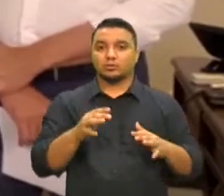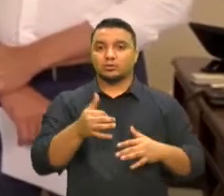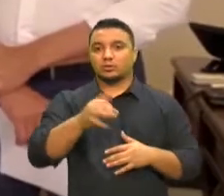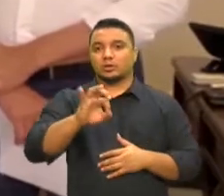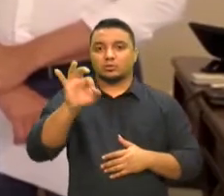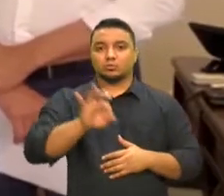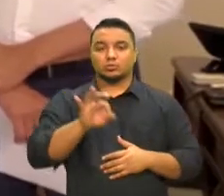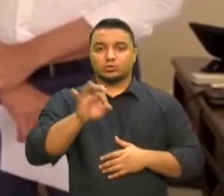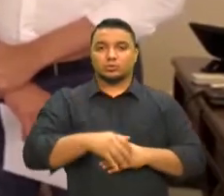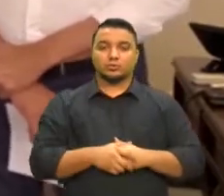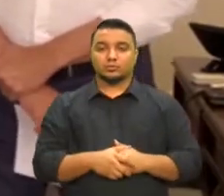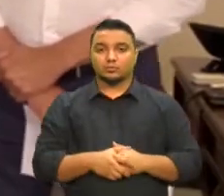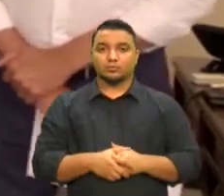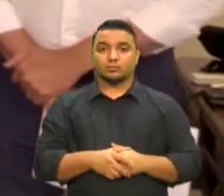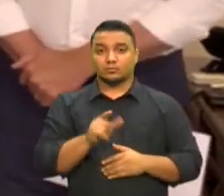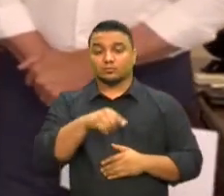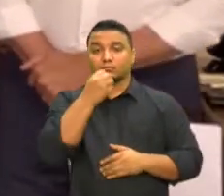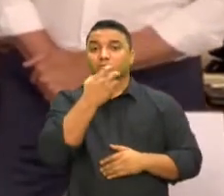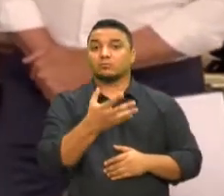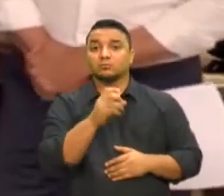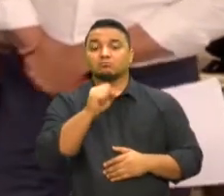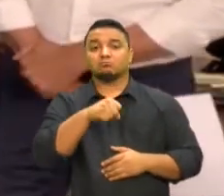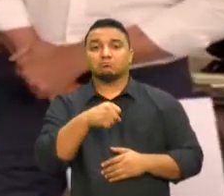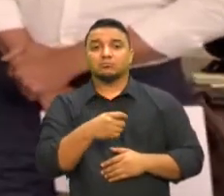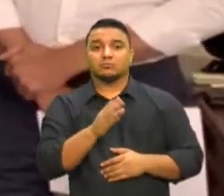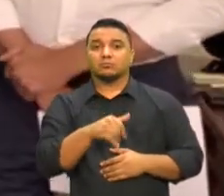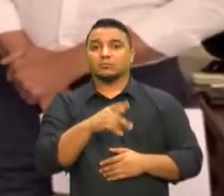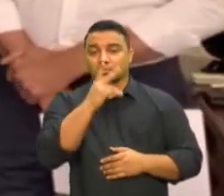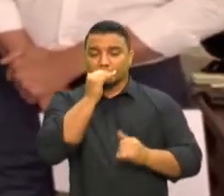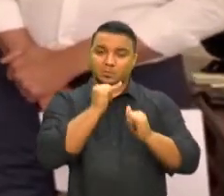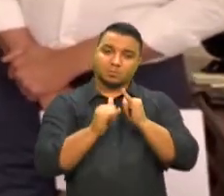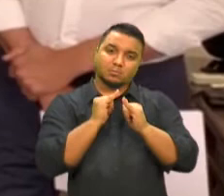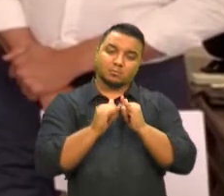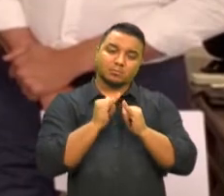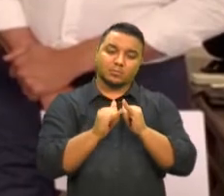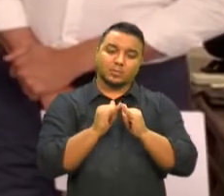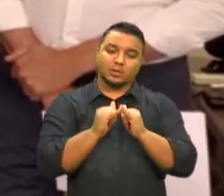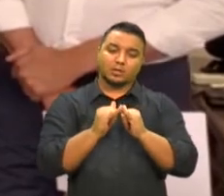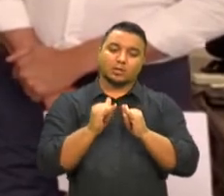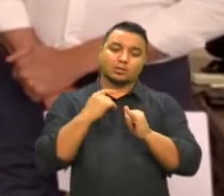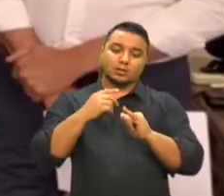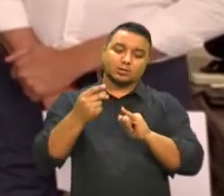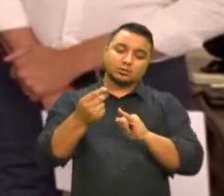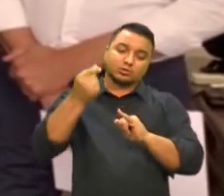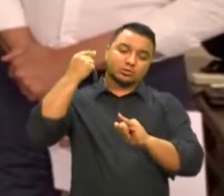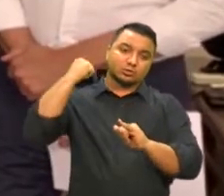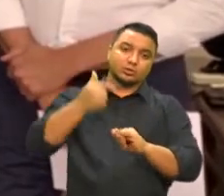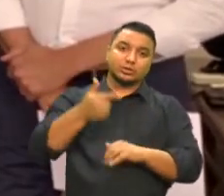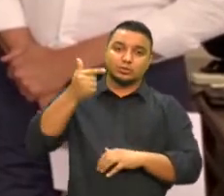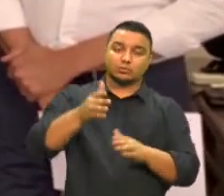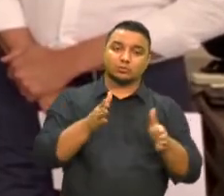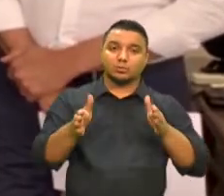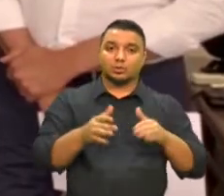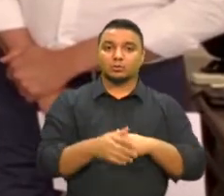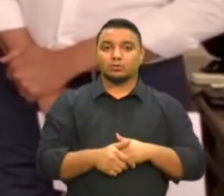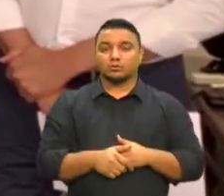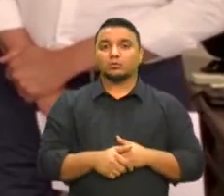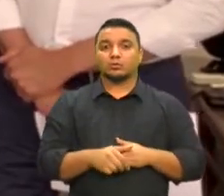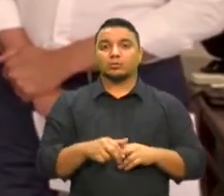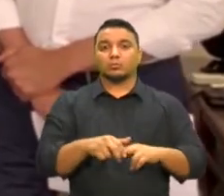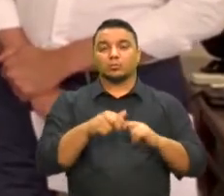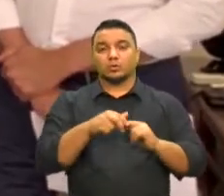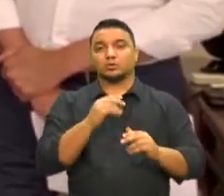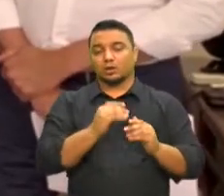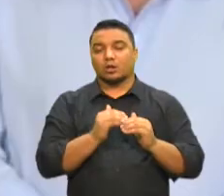Isso é muito bom. Isso é similar ao que a gente tinha antes da segunda onda. Então, é uma evolução